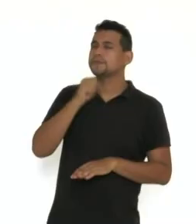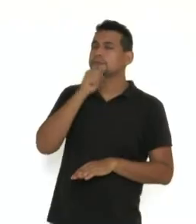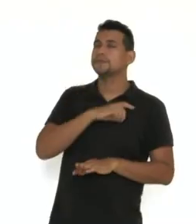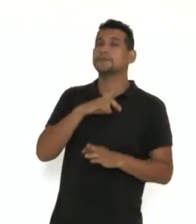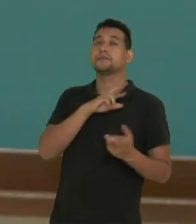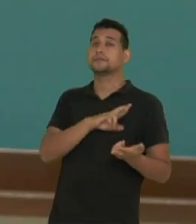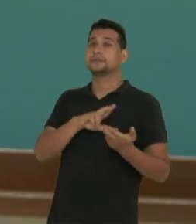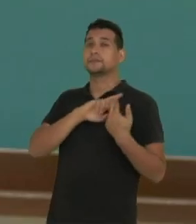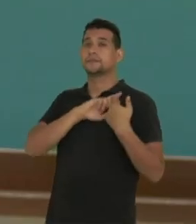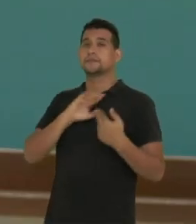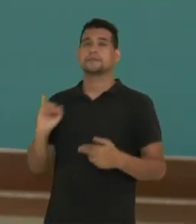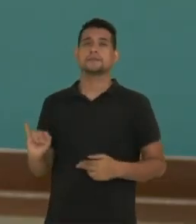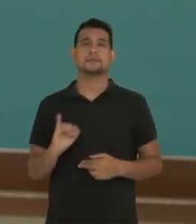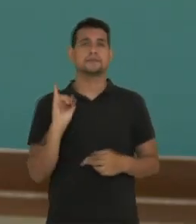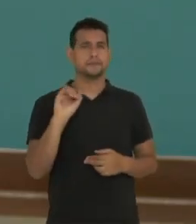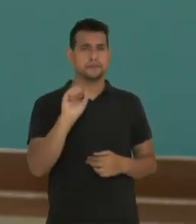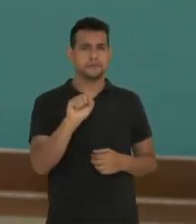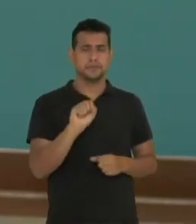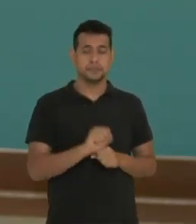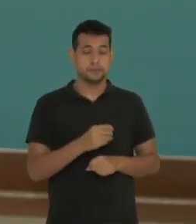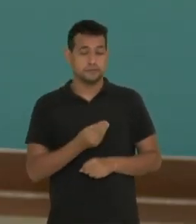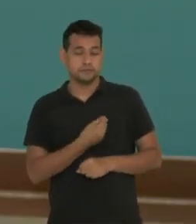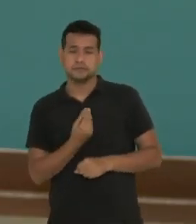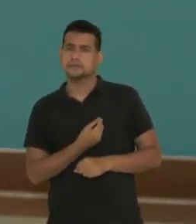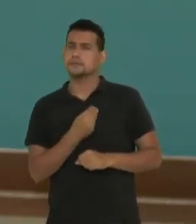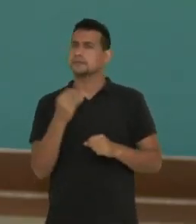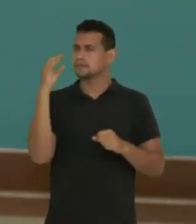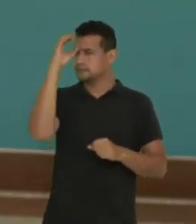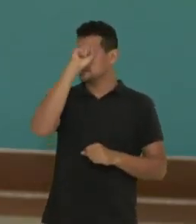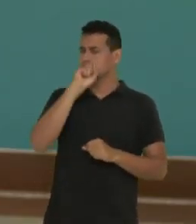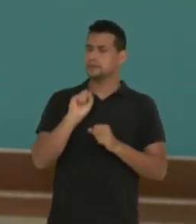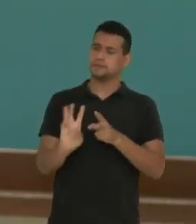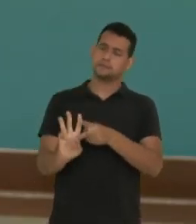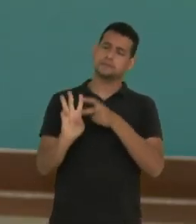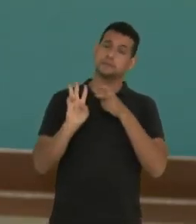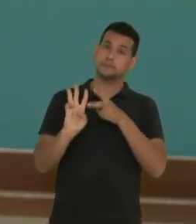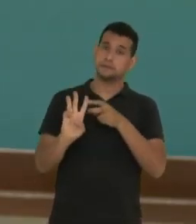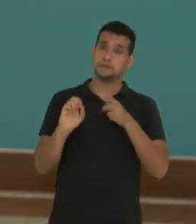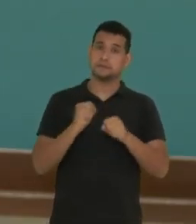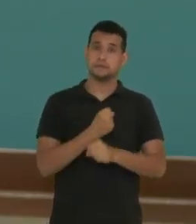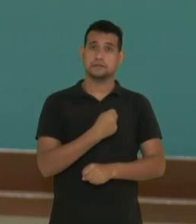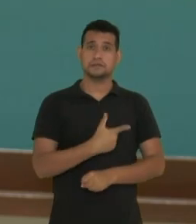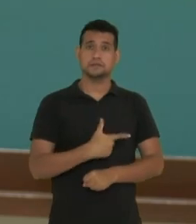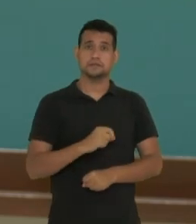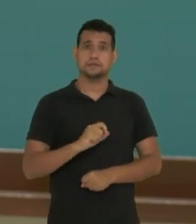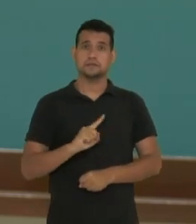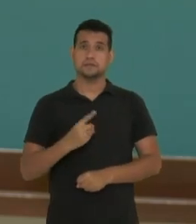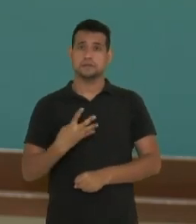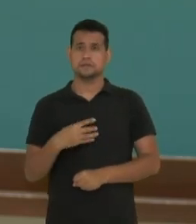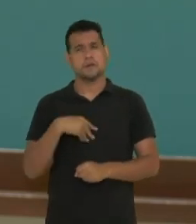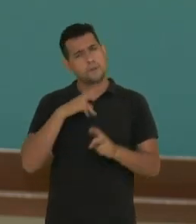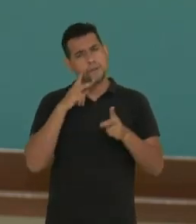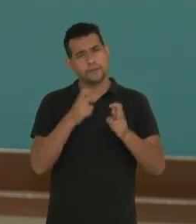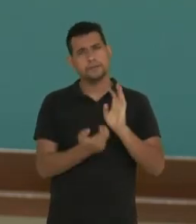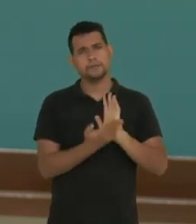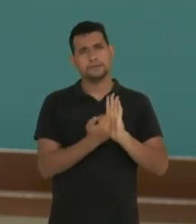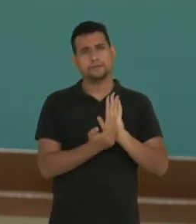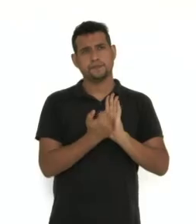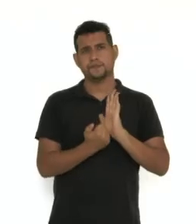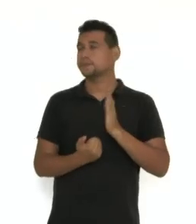fundamental para a sobrevivência da sabedoria indígena. Em 2014, como podemos ver na ilustração,